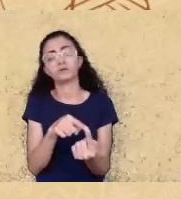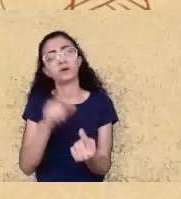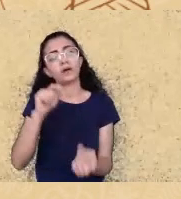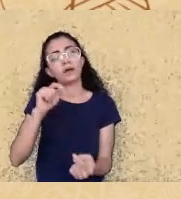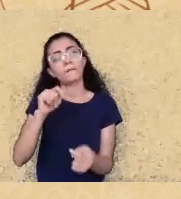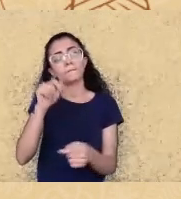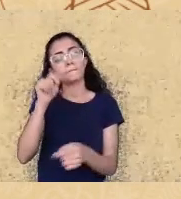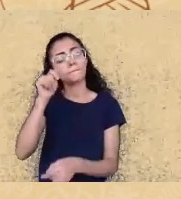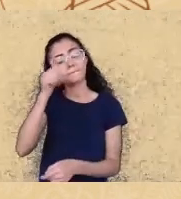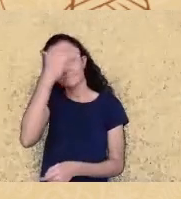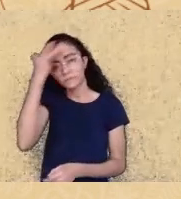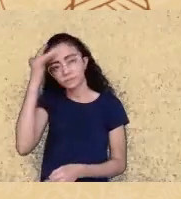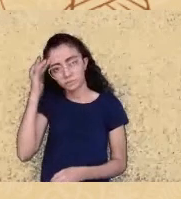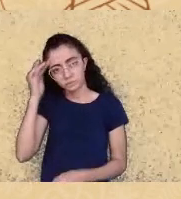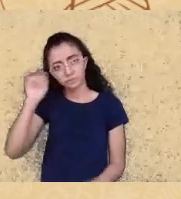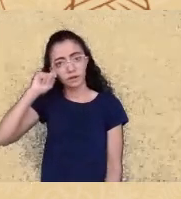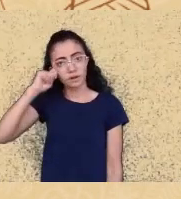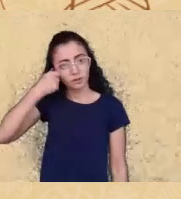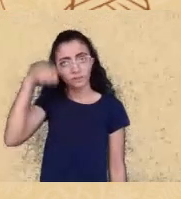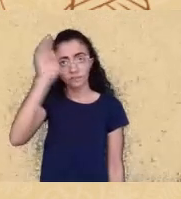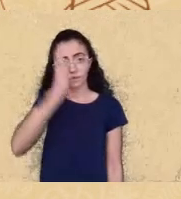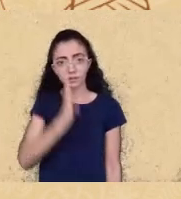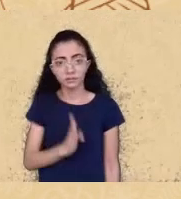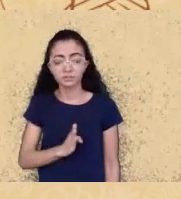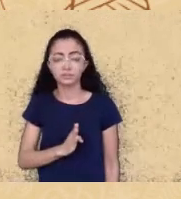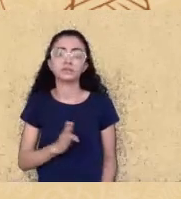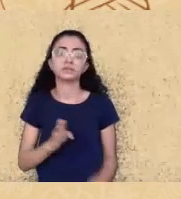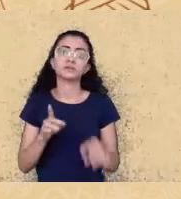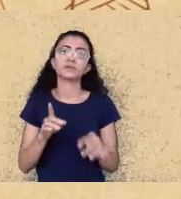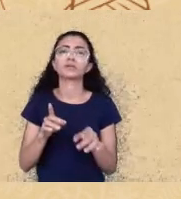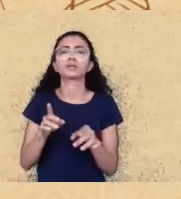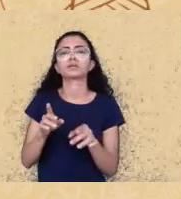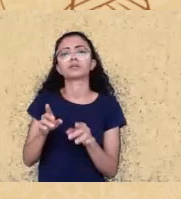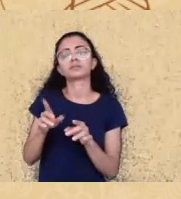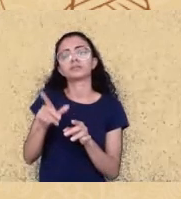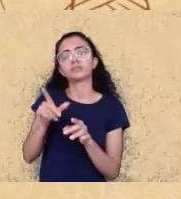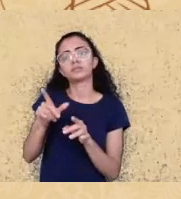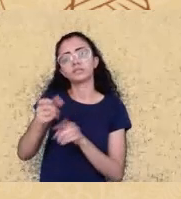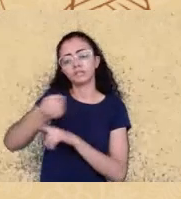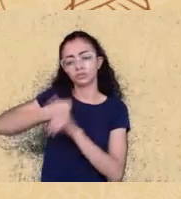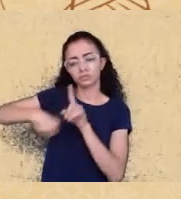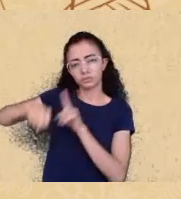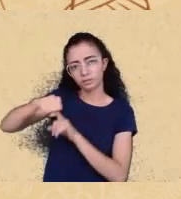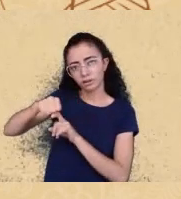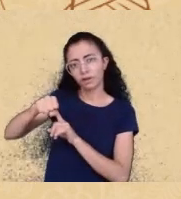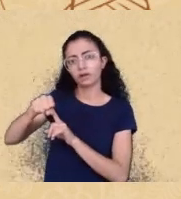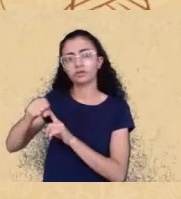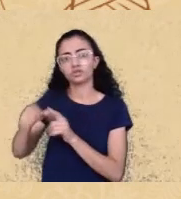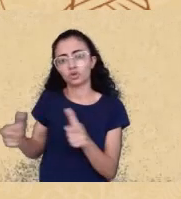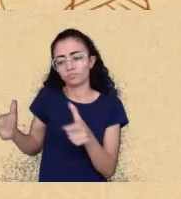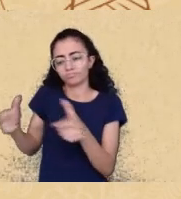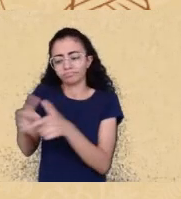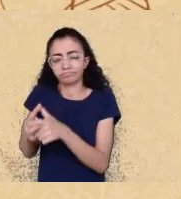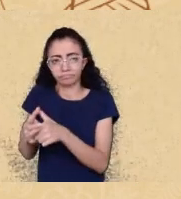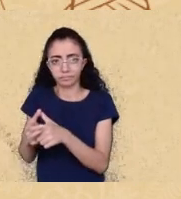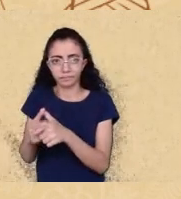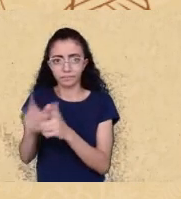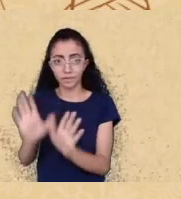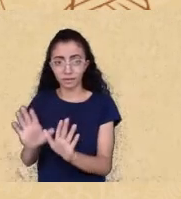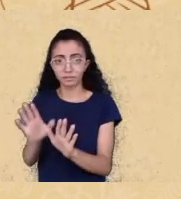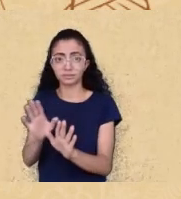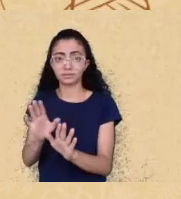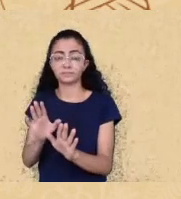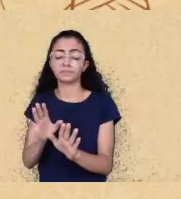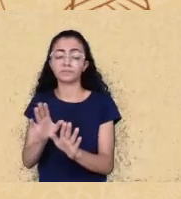a população de menor prestígio social quando chega no ensino superior e se inverte quem fez